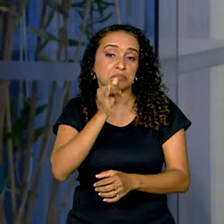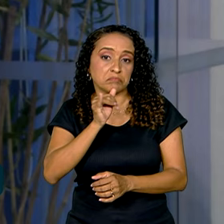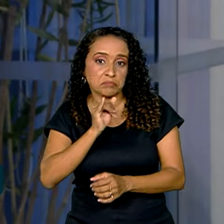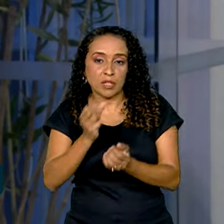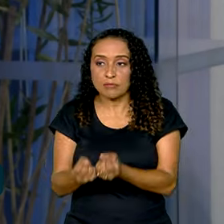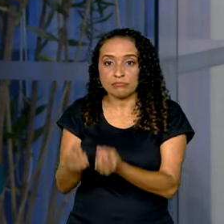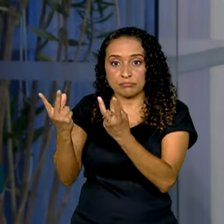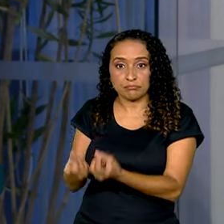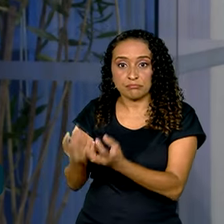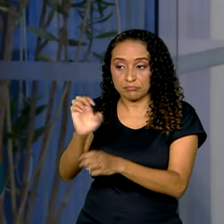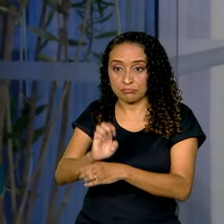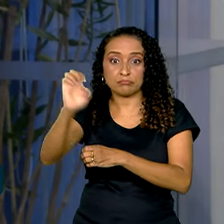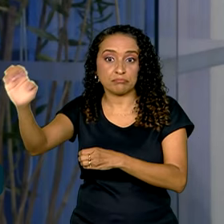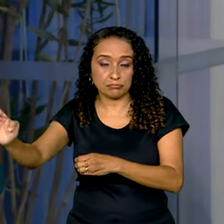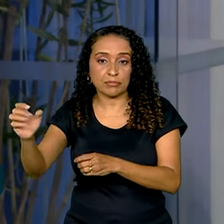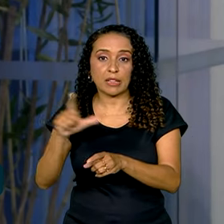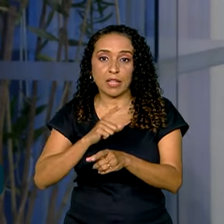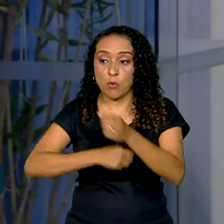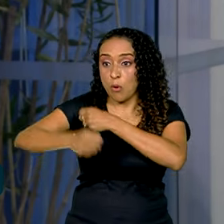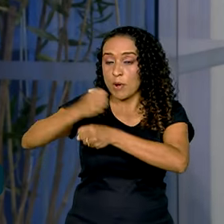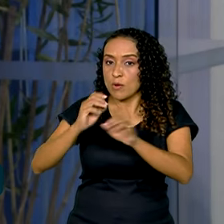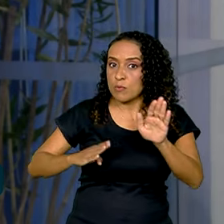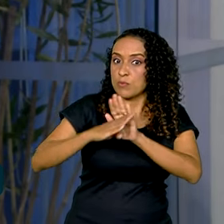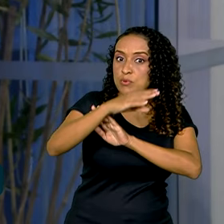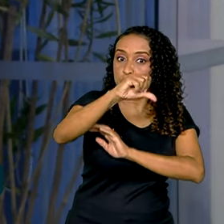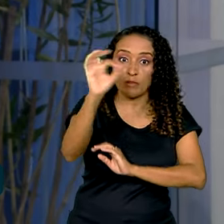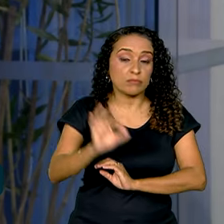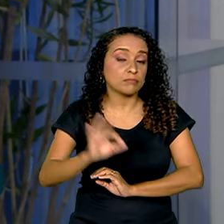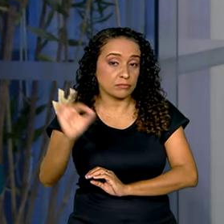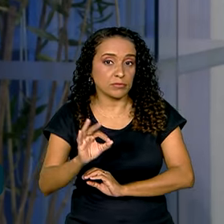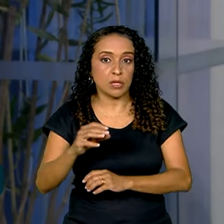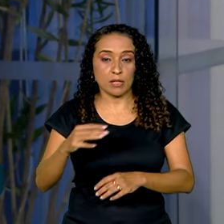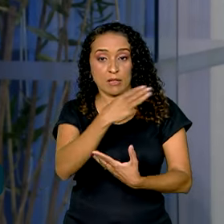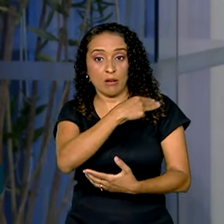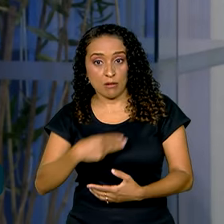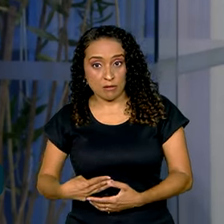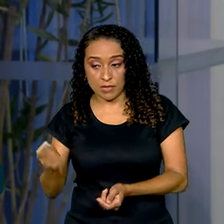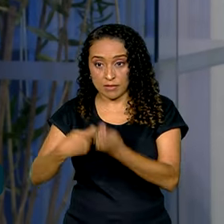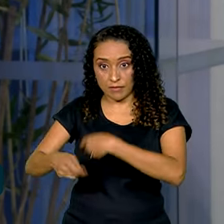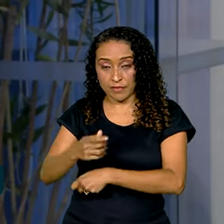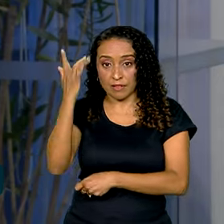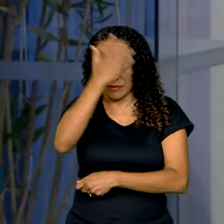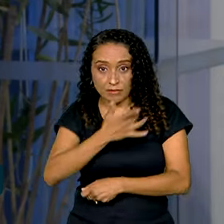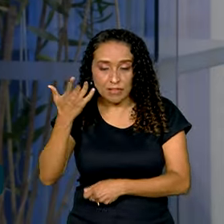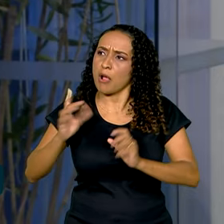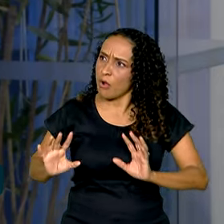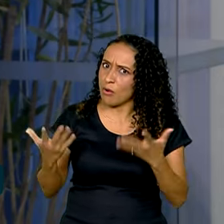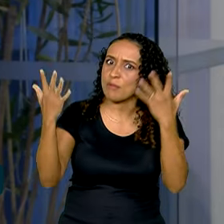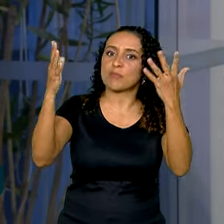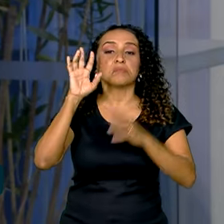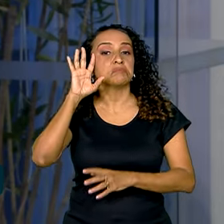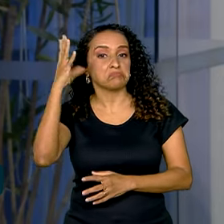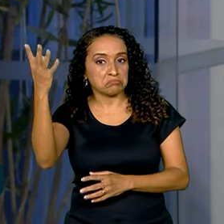exportações, que tiveram uma alta no ano passado de 9%. O ministro da Fazenda, Fernando Haddad, comemorou este